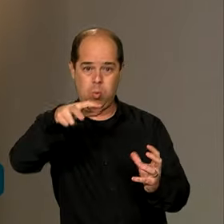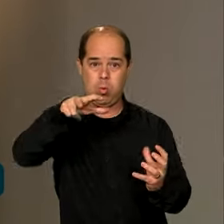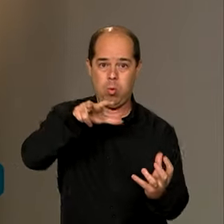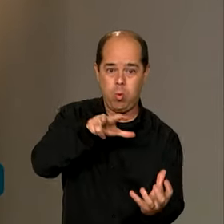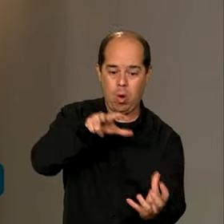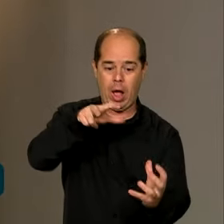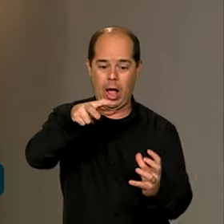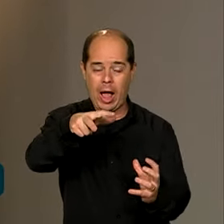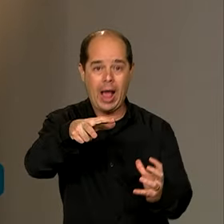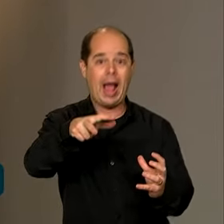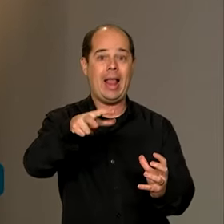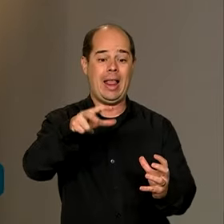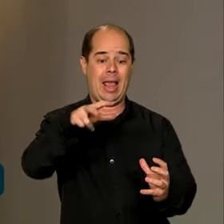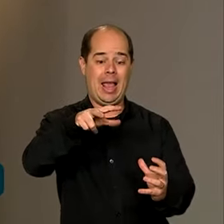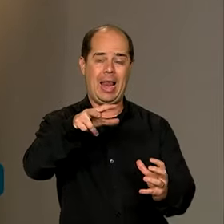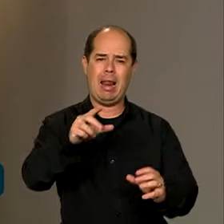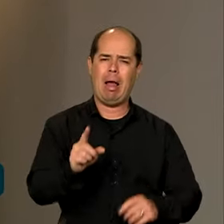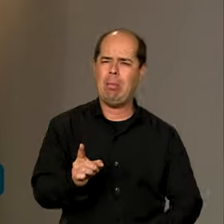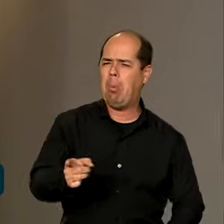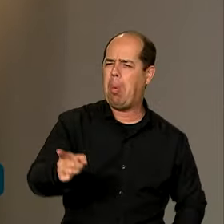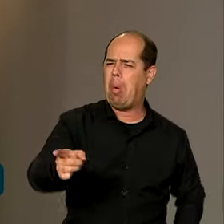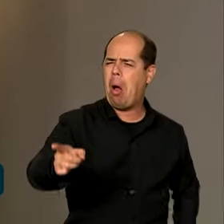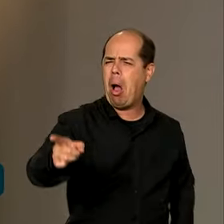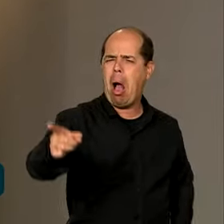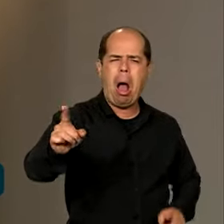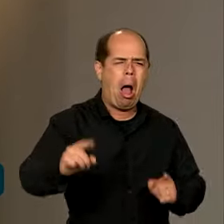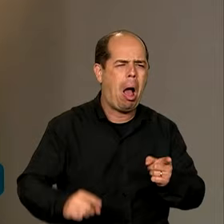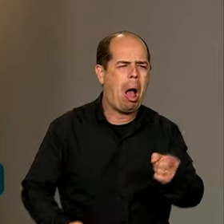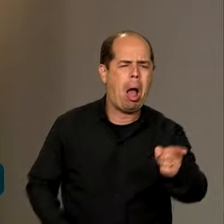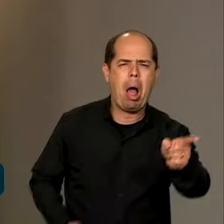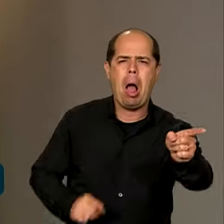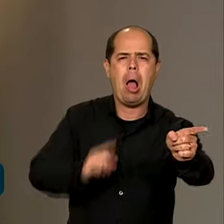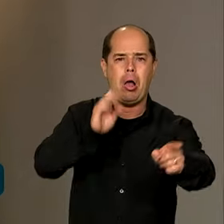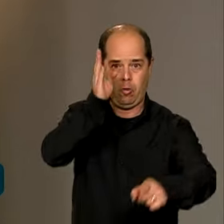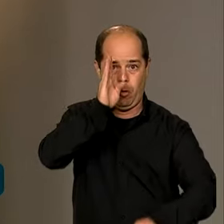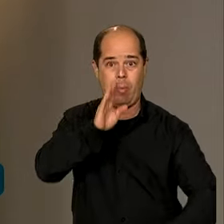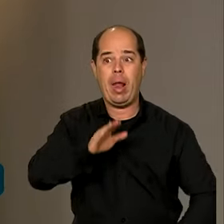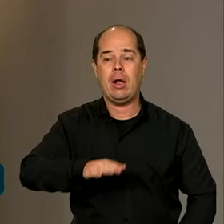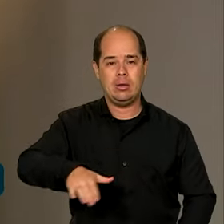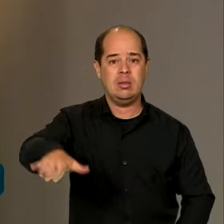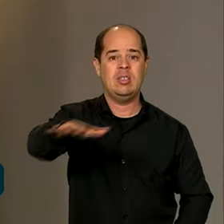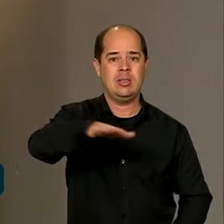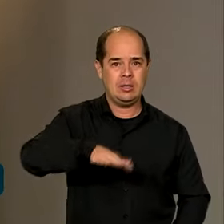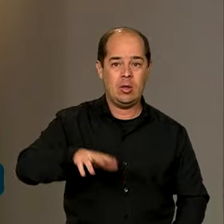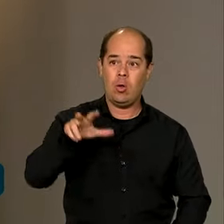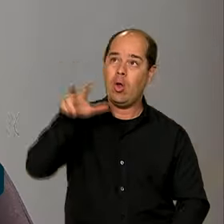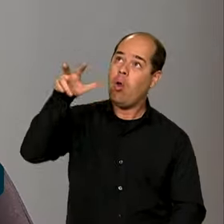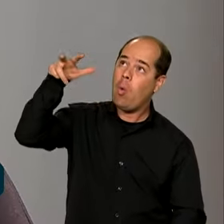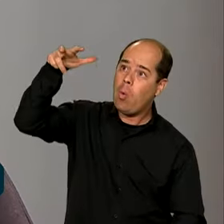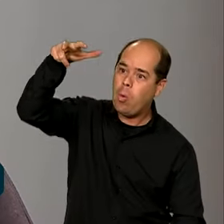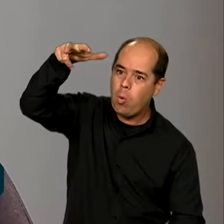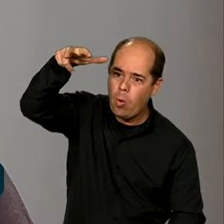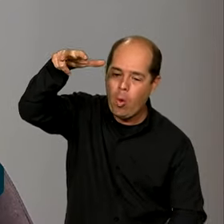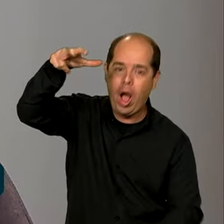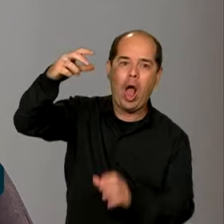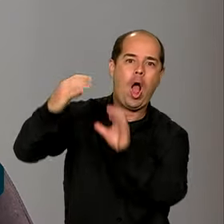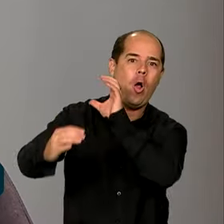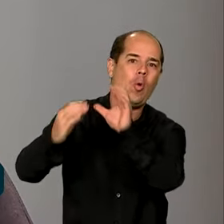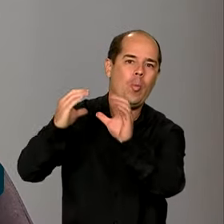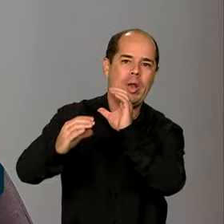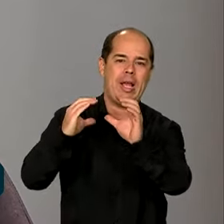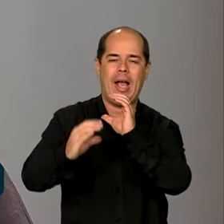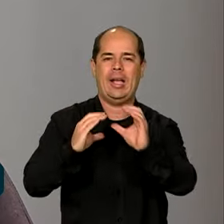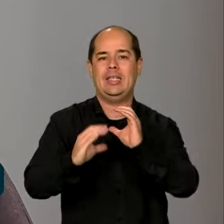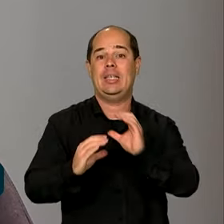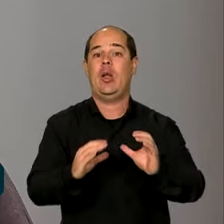mais remotas do Brasil, né? Então, e isso a gente vem tendo uma grande aceitação nessa prestação de